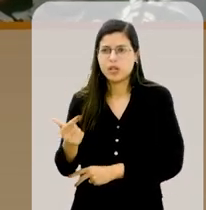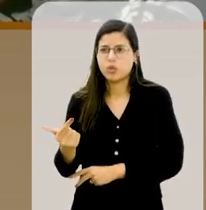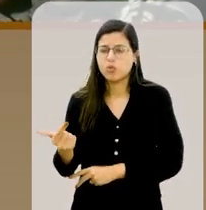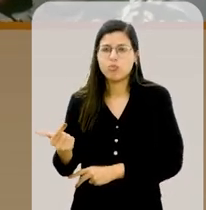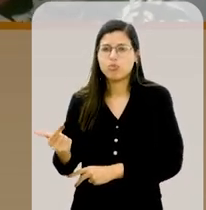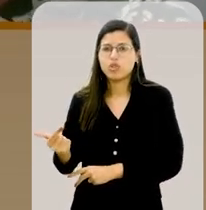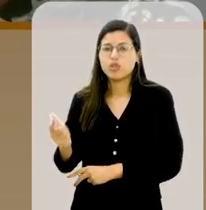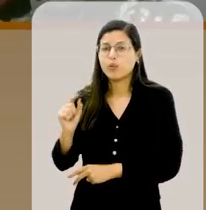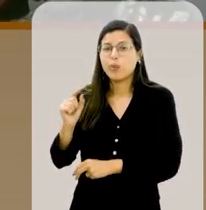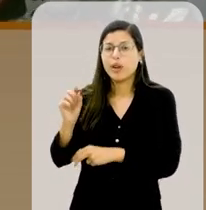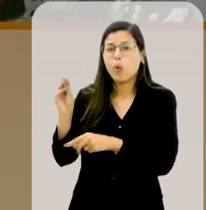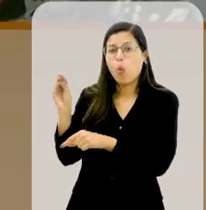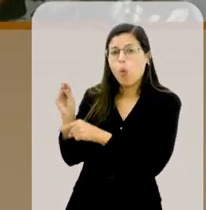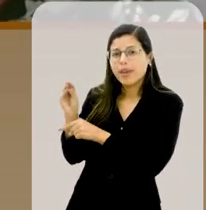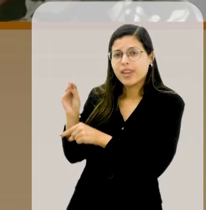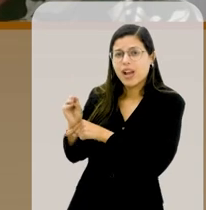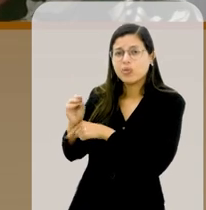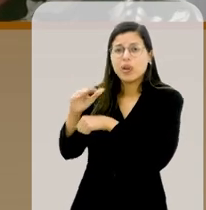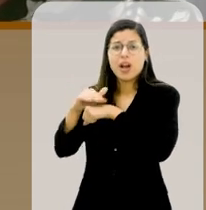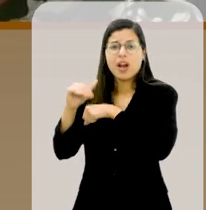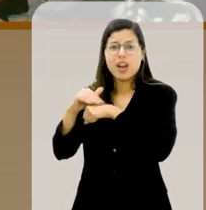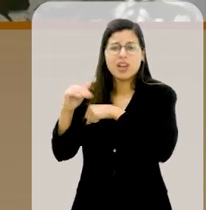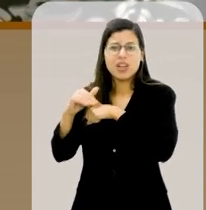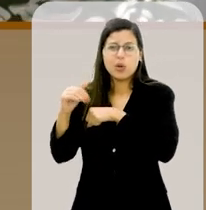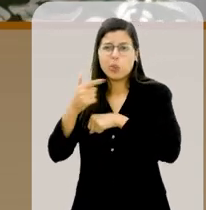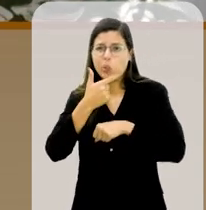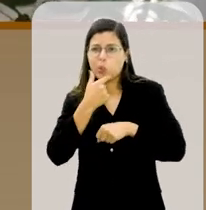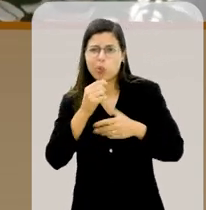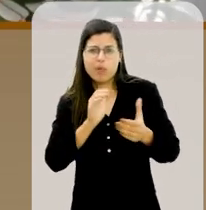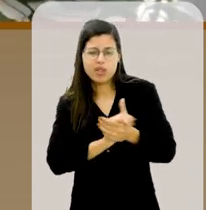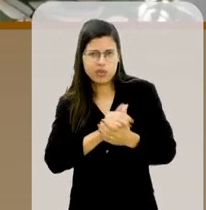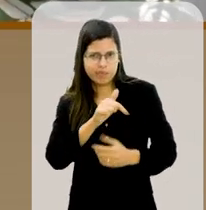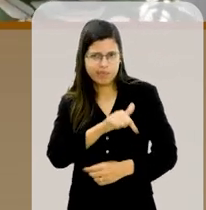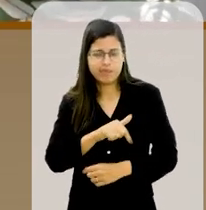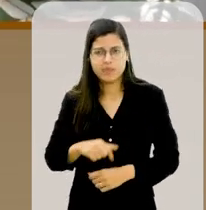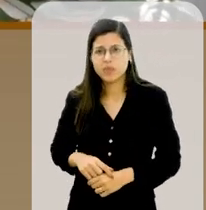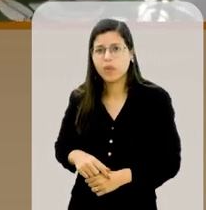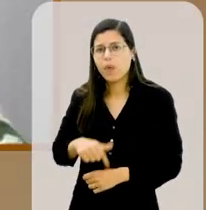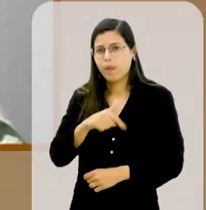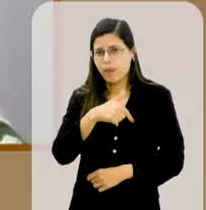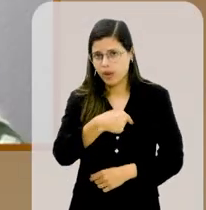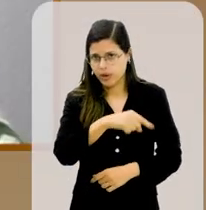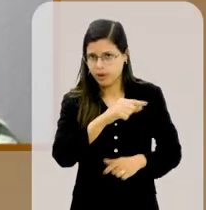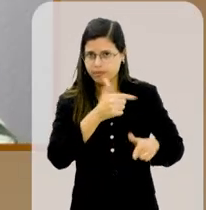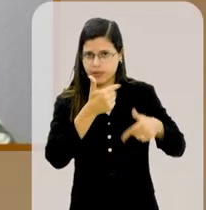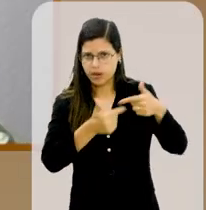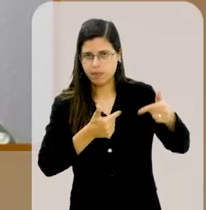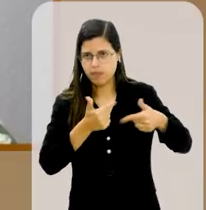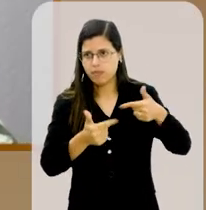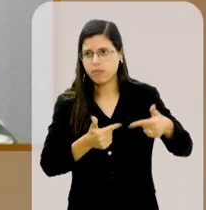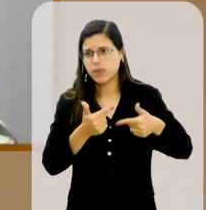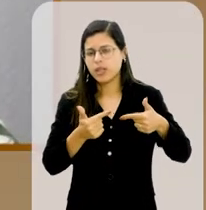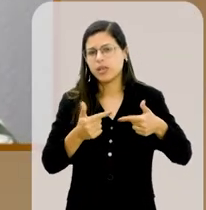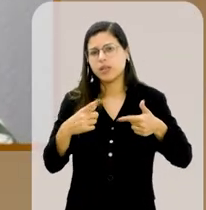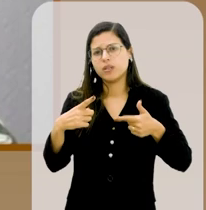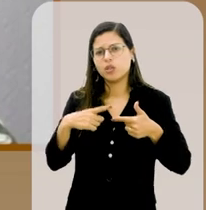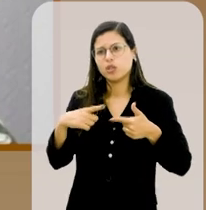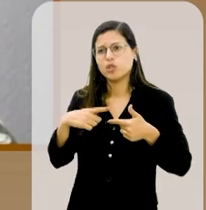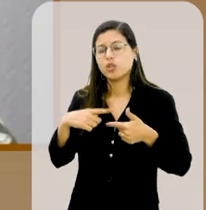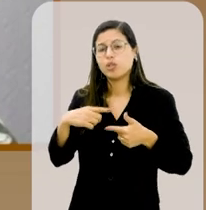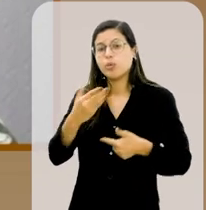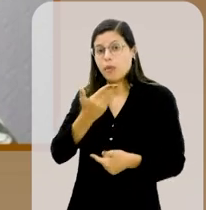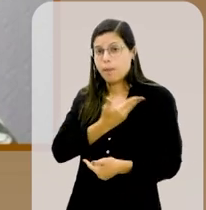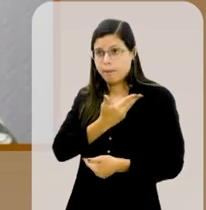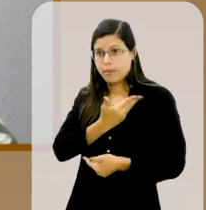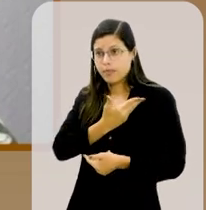carinho e de cuidado dele. Então, por exemplo, quando ele saía para o trabalho, eu tinha uma